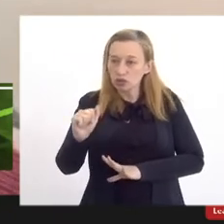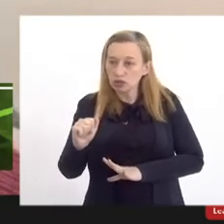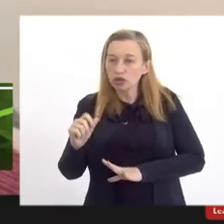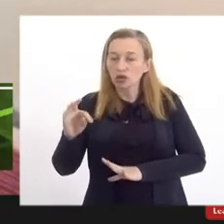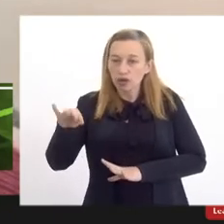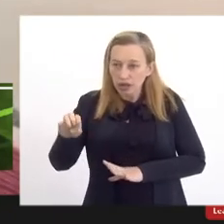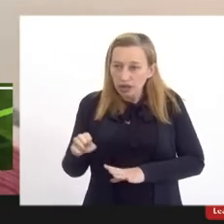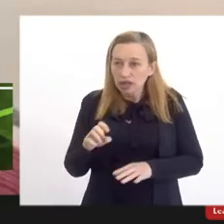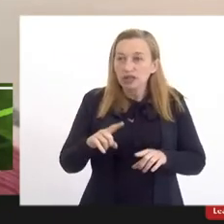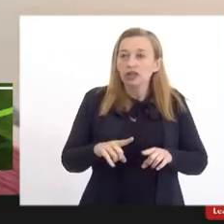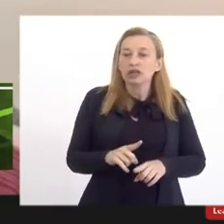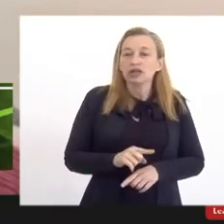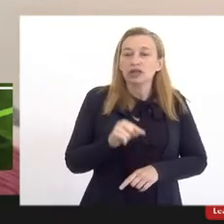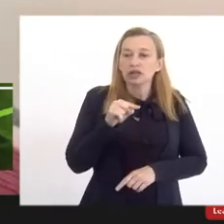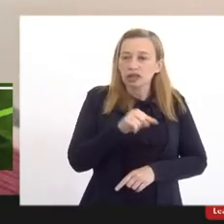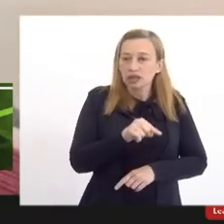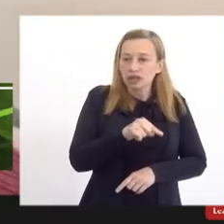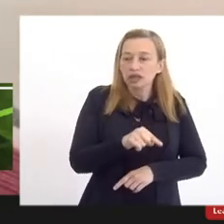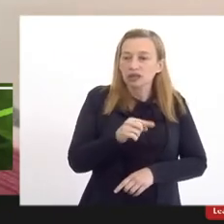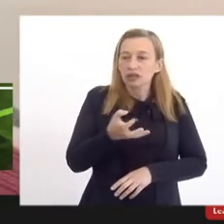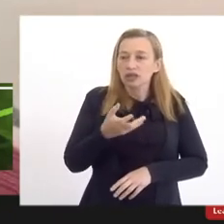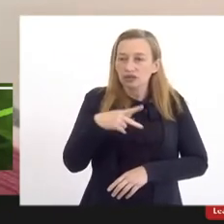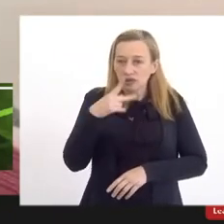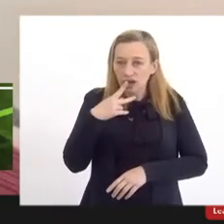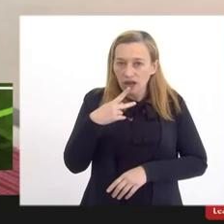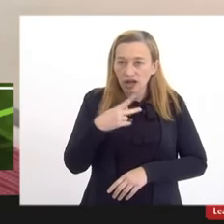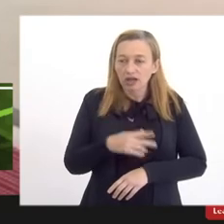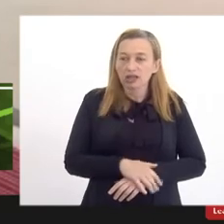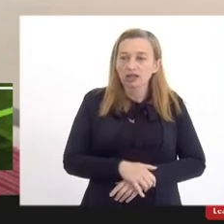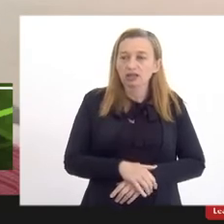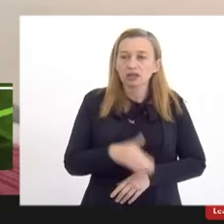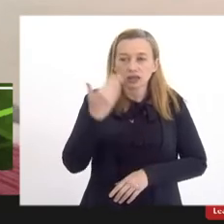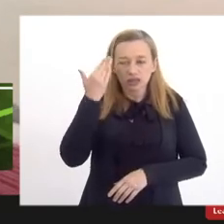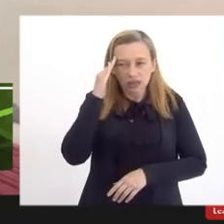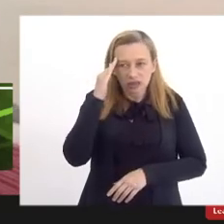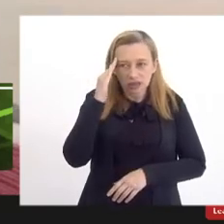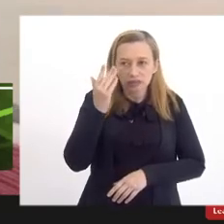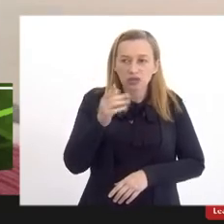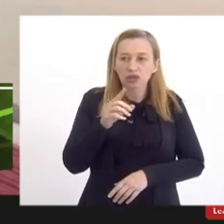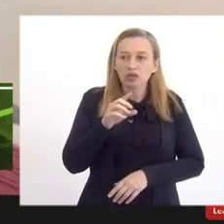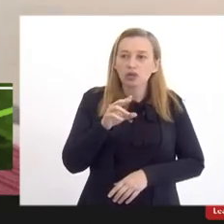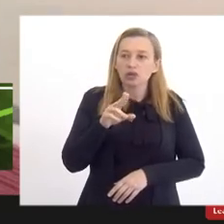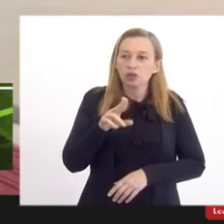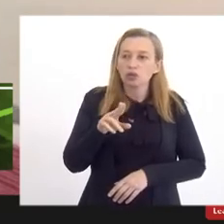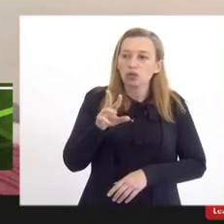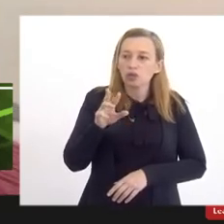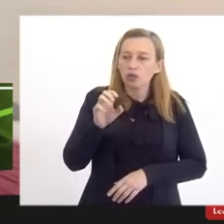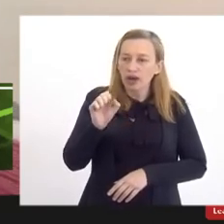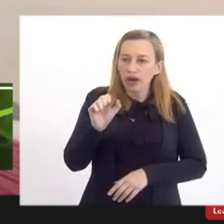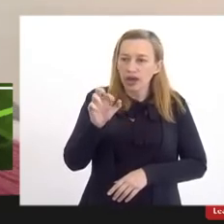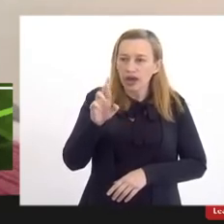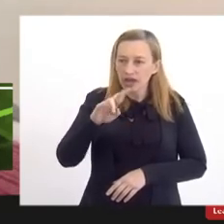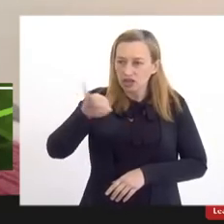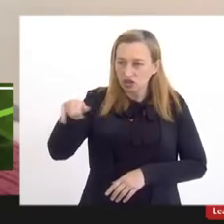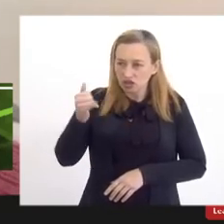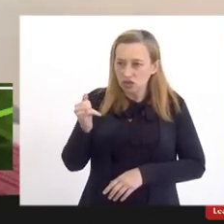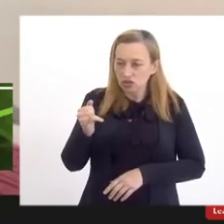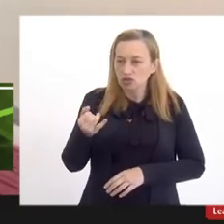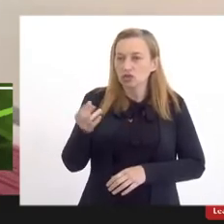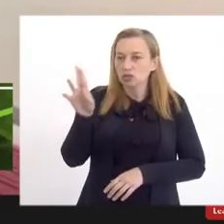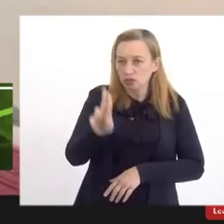aqui quero abrir um parêntese para ter um entendimento que a UERJ tem enquanto